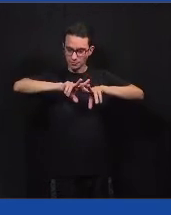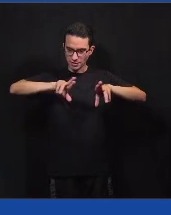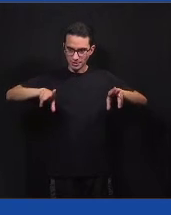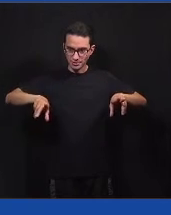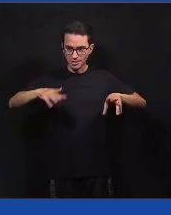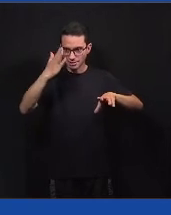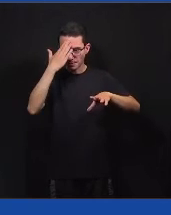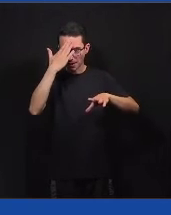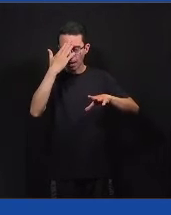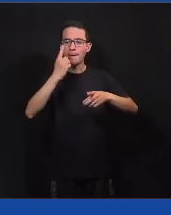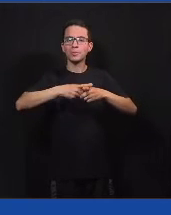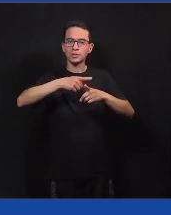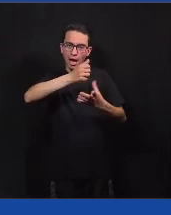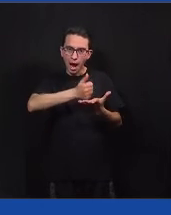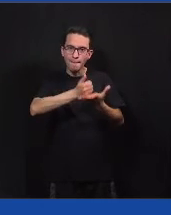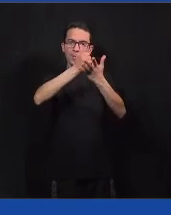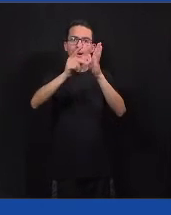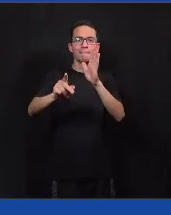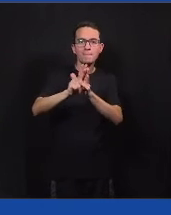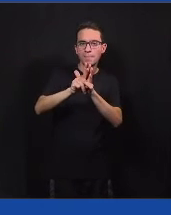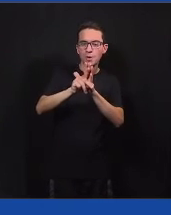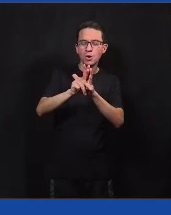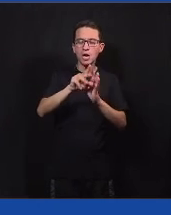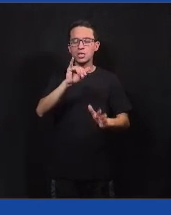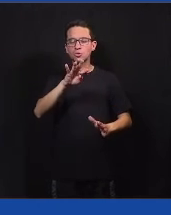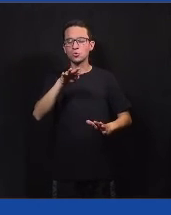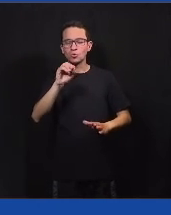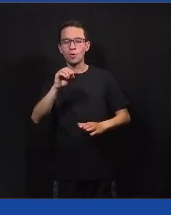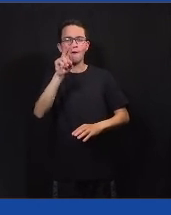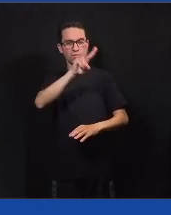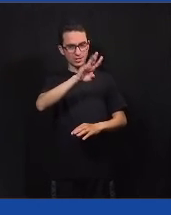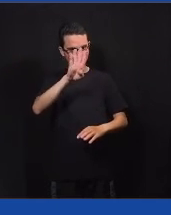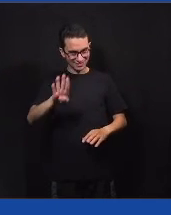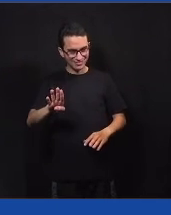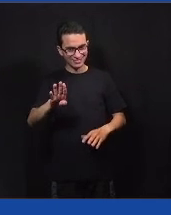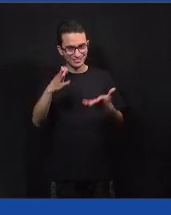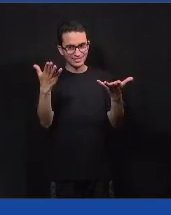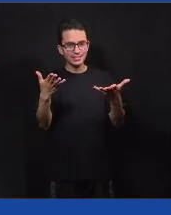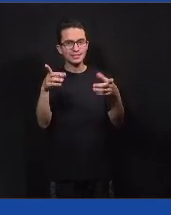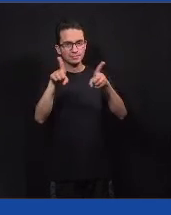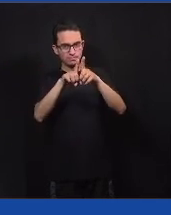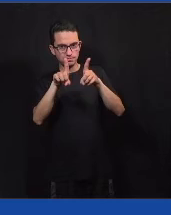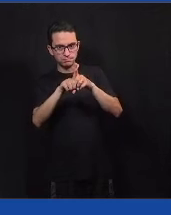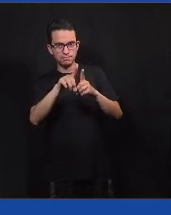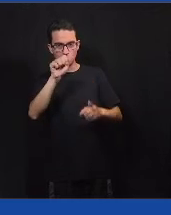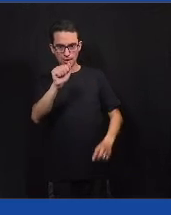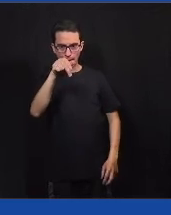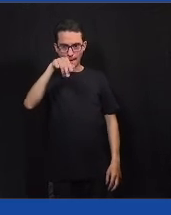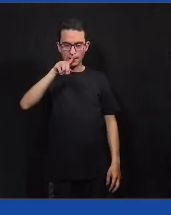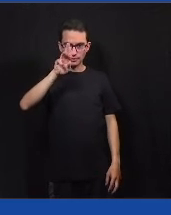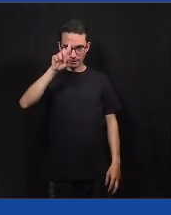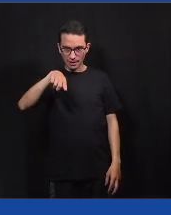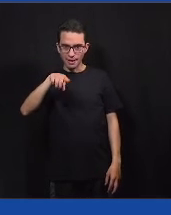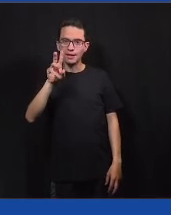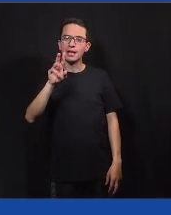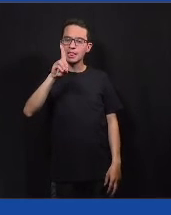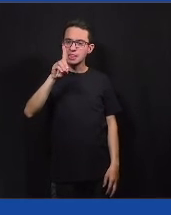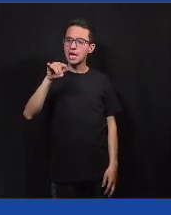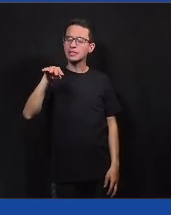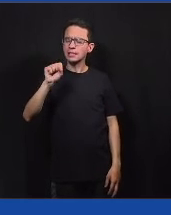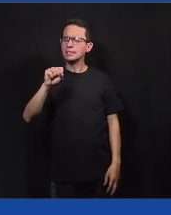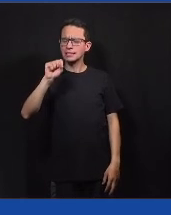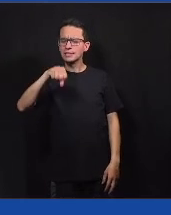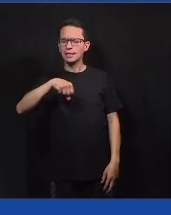Instituto Votorantim, com o professor Humberto Dantas, a gente sabe que tem esses outros livros também, e também os outros projetos que